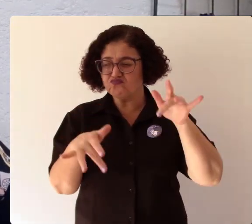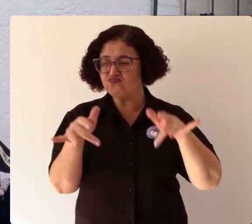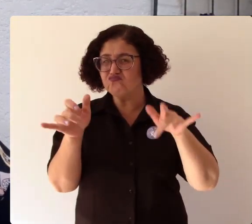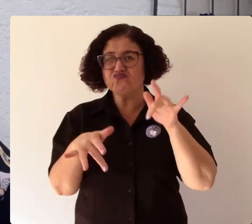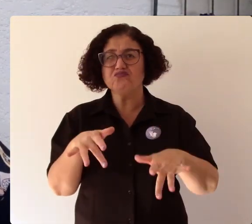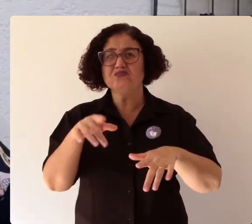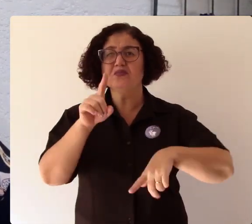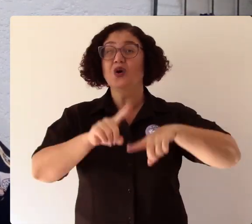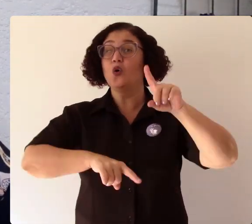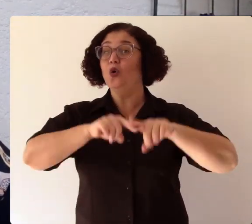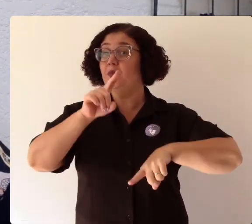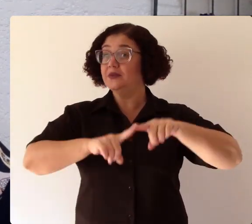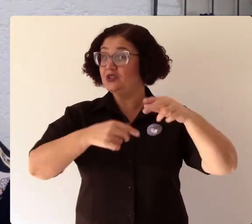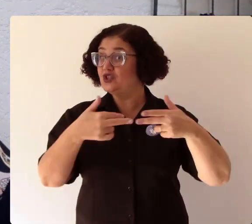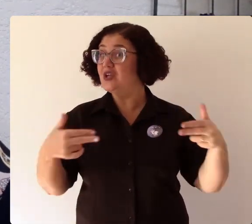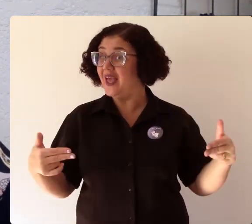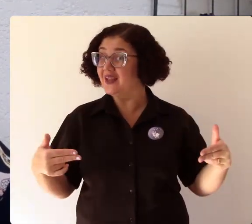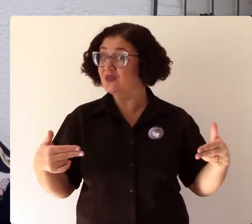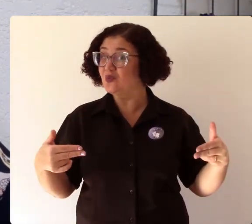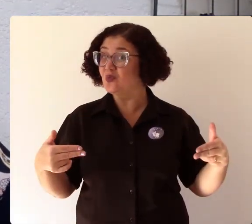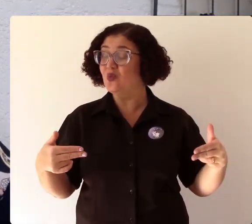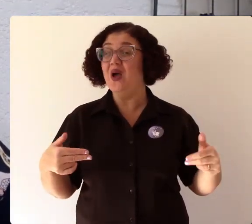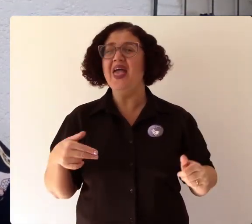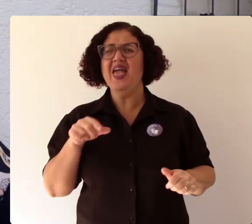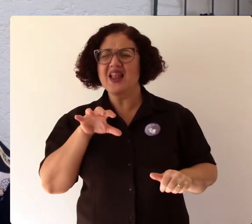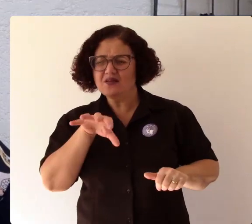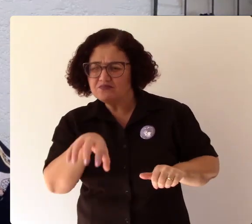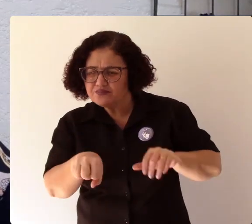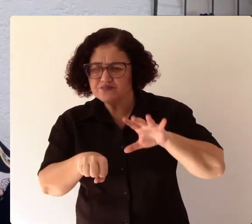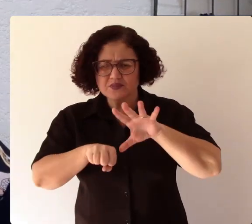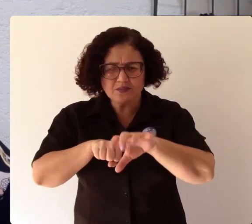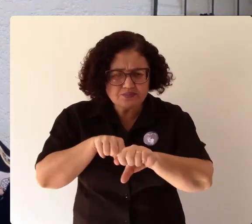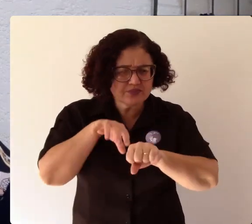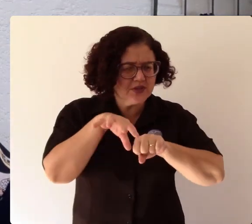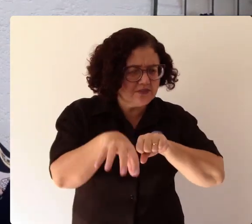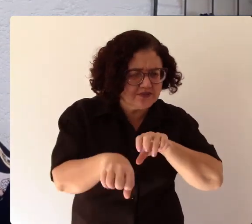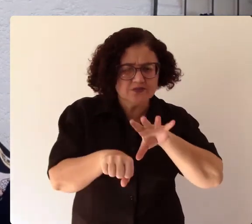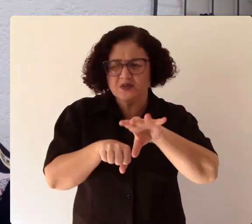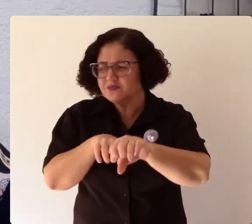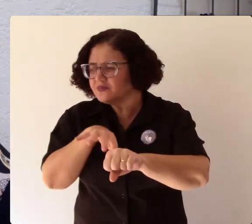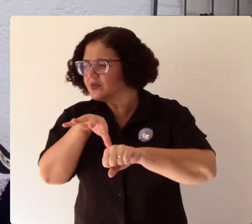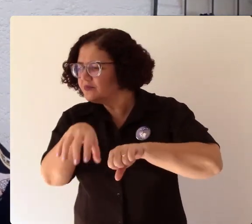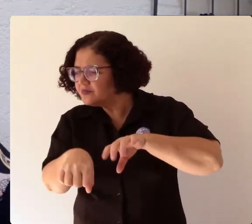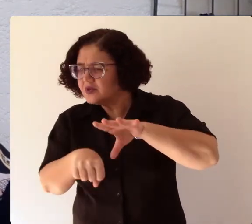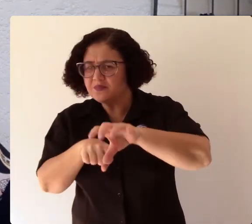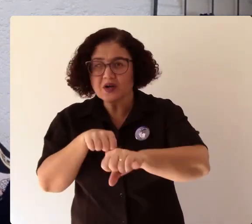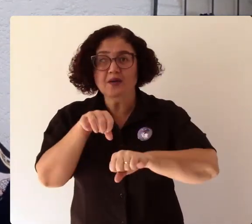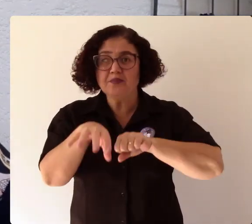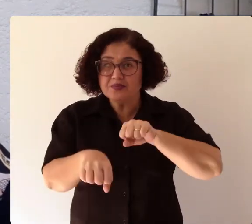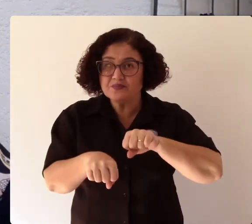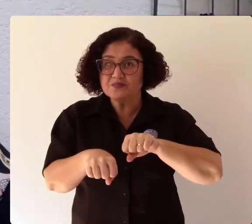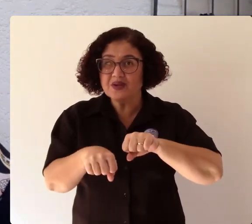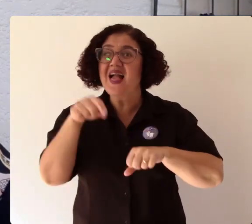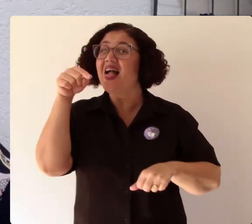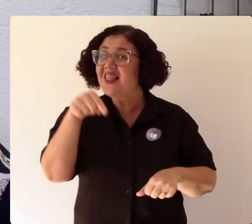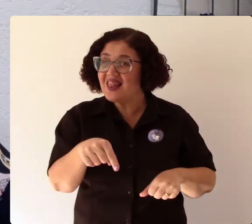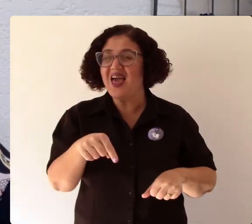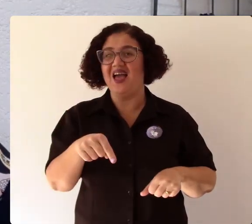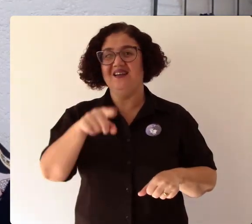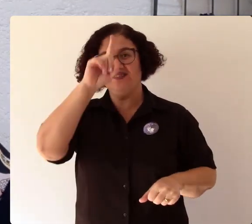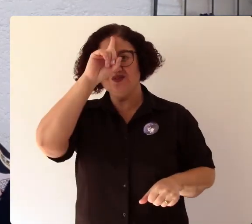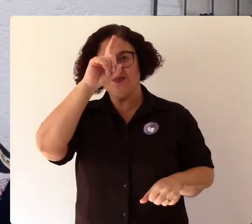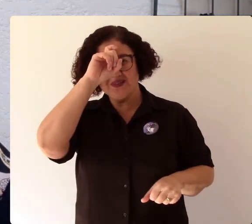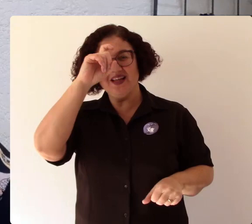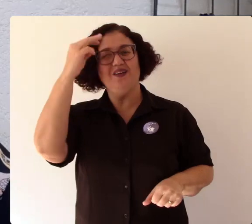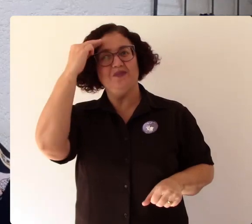que ele encontrava ou que ele conseguia ter acesso dentro de um hospício, lugar onde não se pode